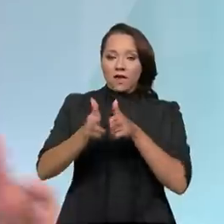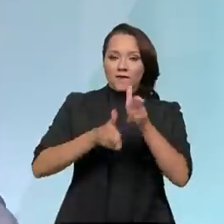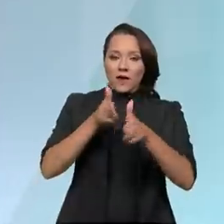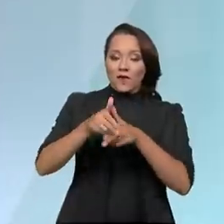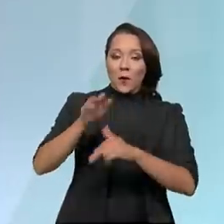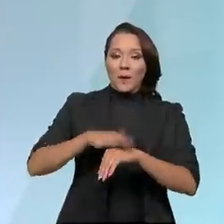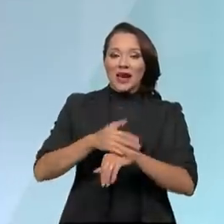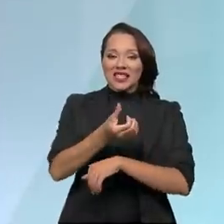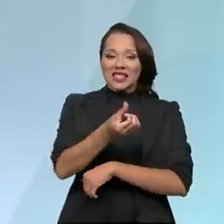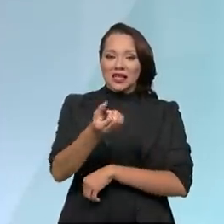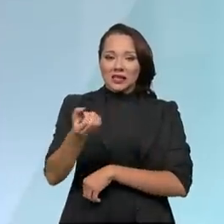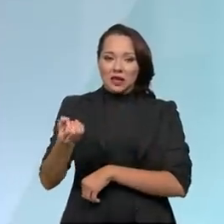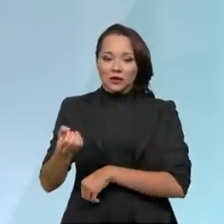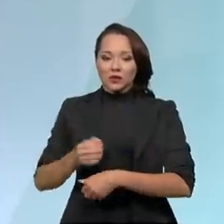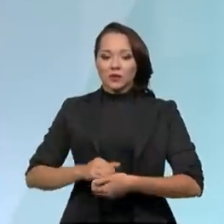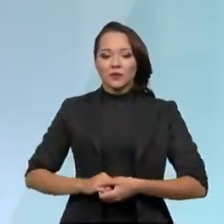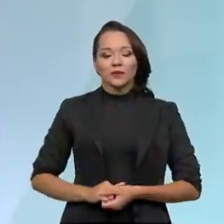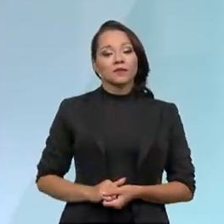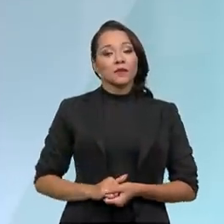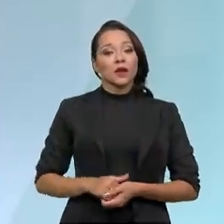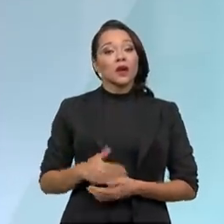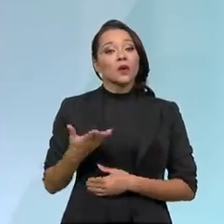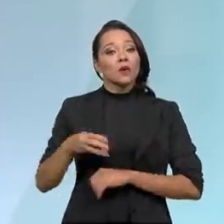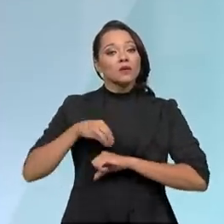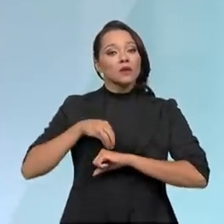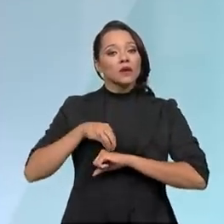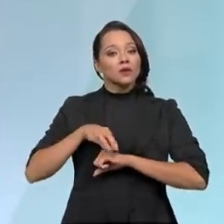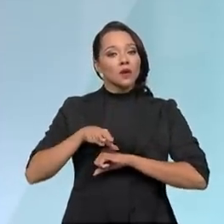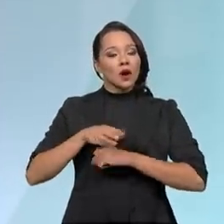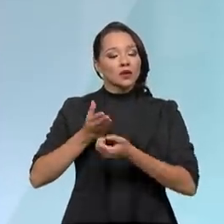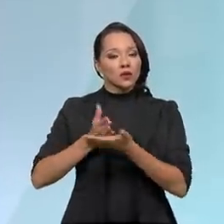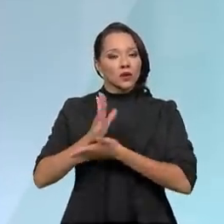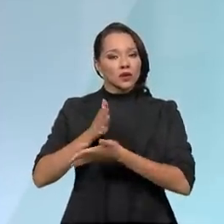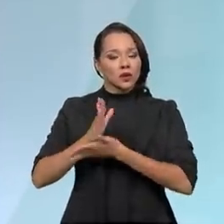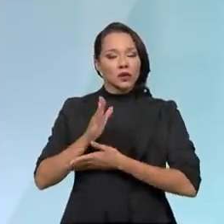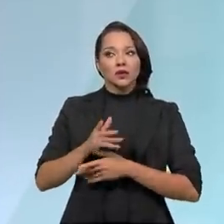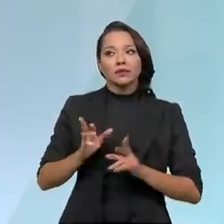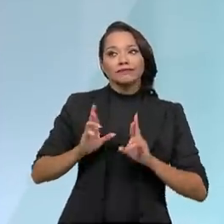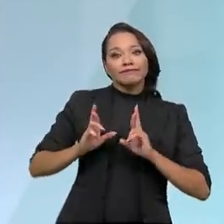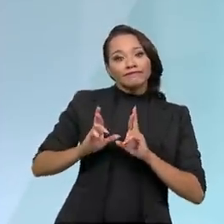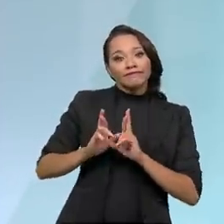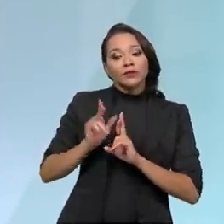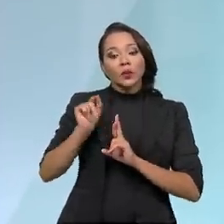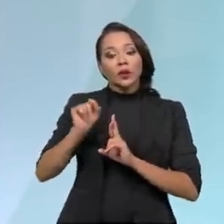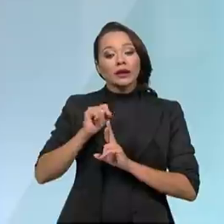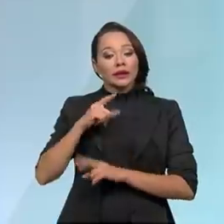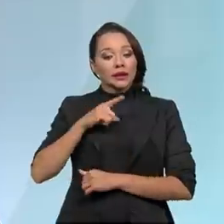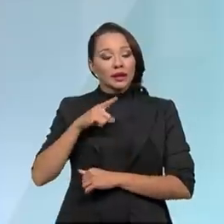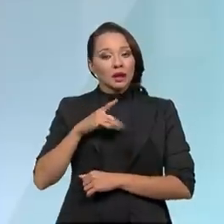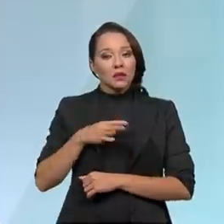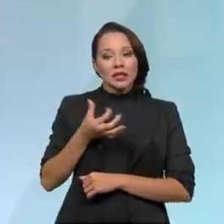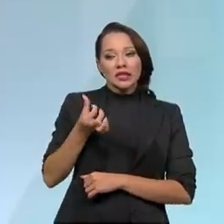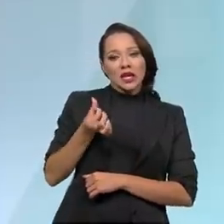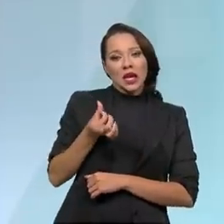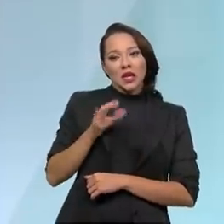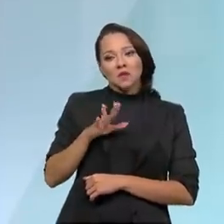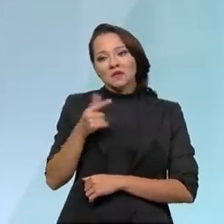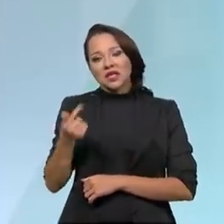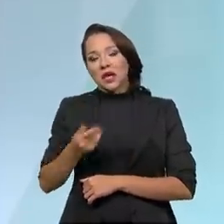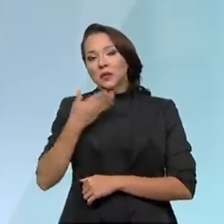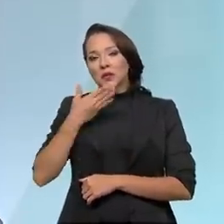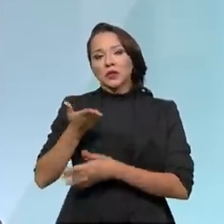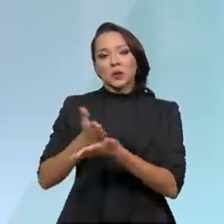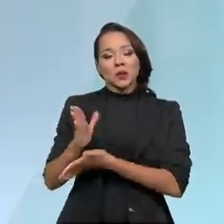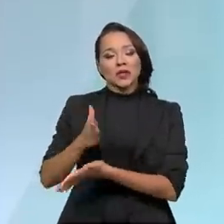600 operadores de shortlines. Quando nós lançamos as autorizações, nós esperávamos receber ali seis ou sete pedidos de